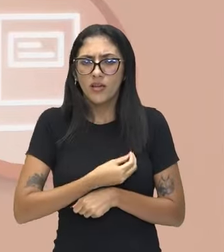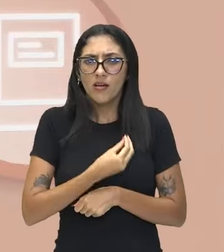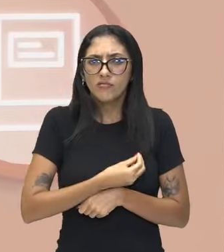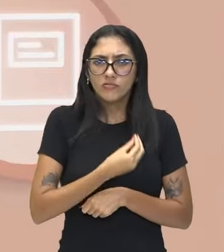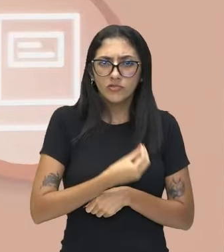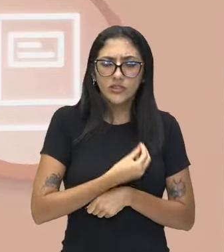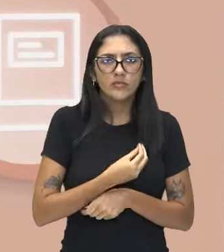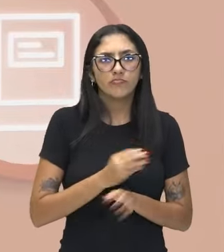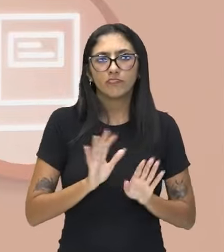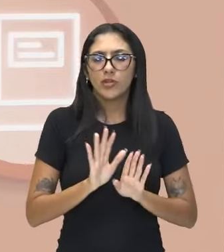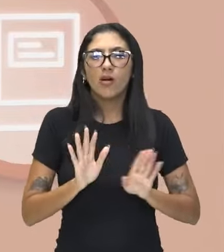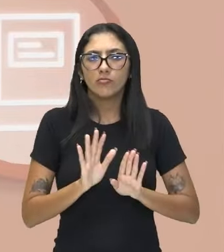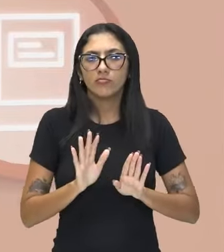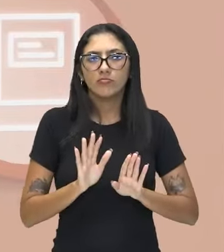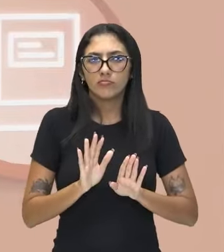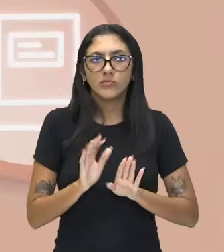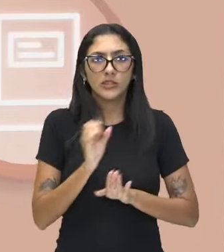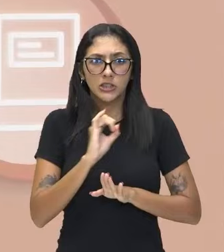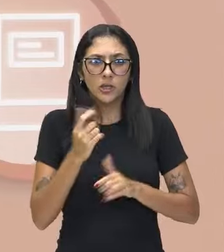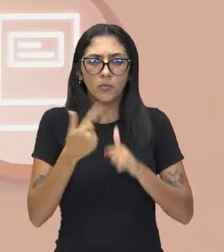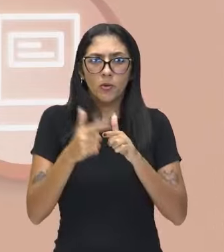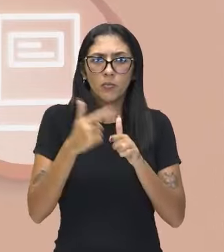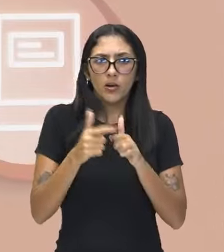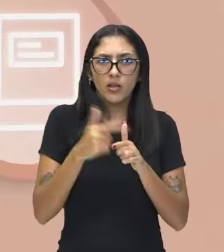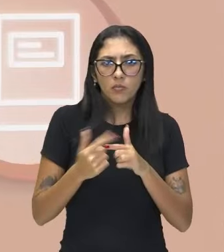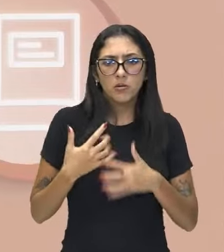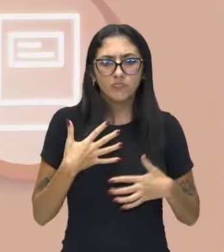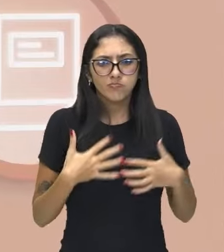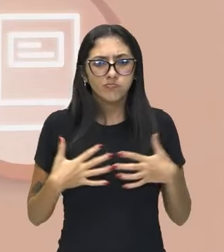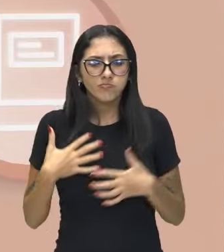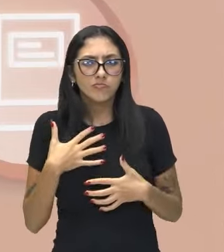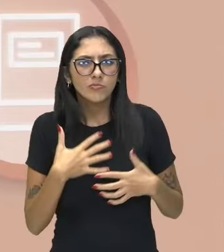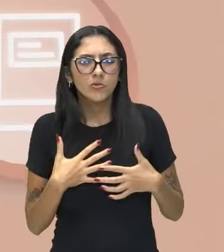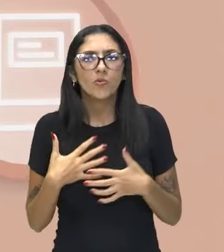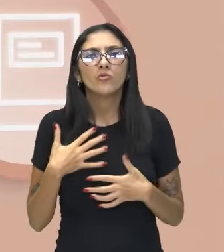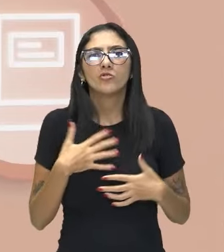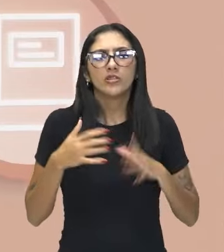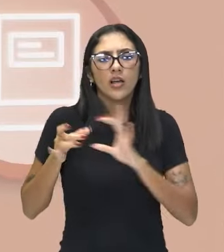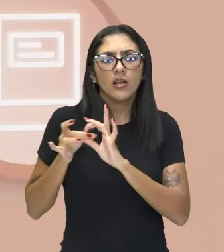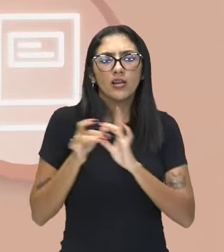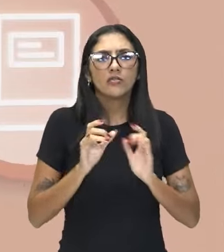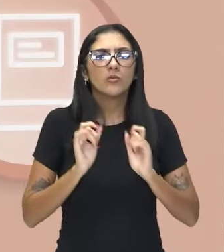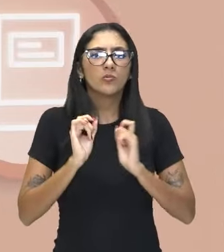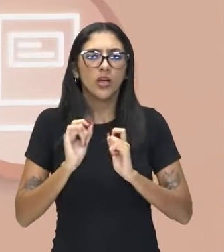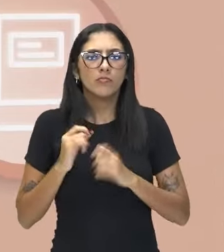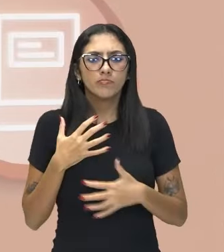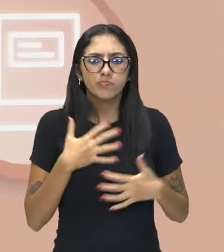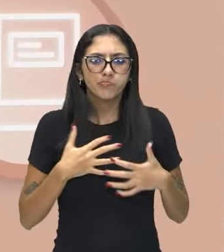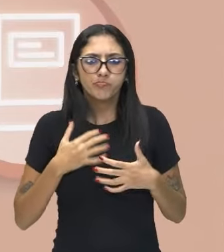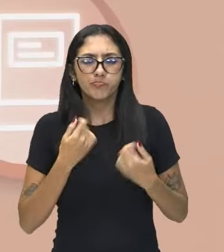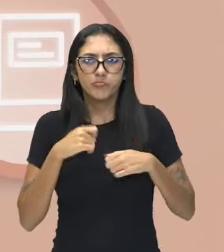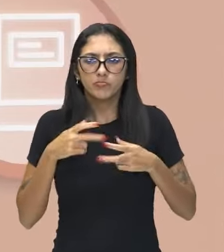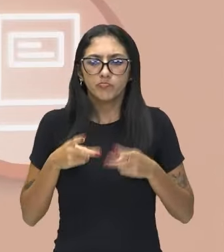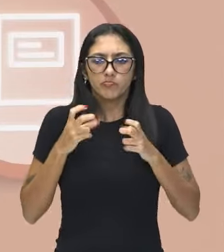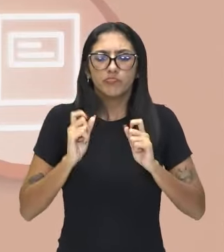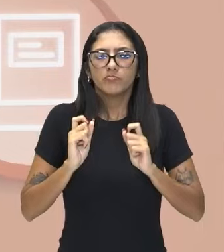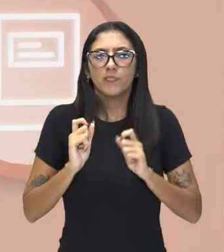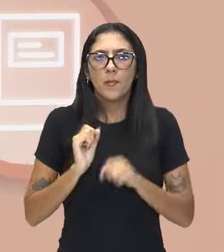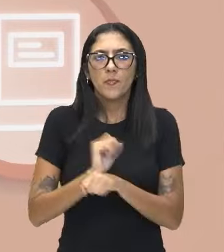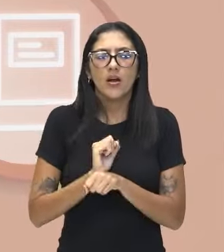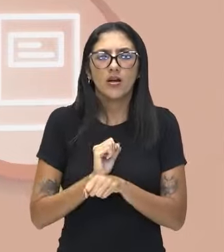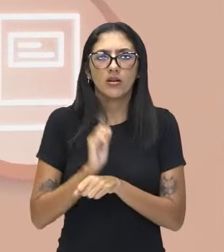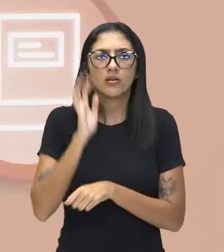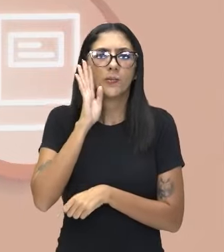escolhas minhas. E a angústia, ela é importante para quê? Para me ajudar a despertar dessa